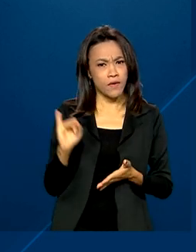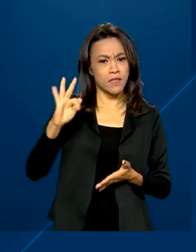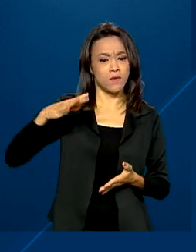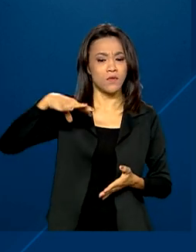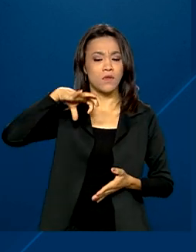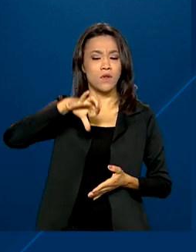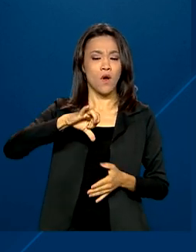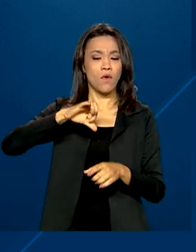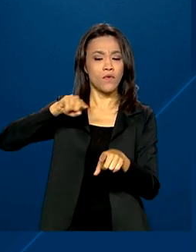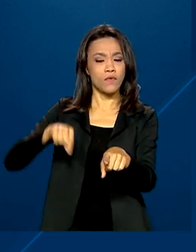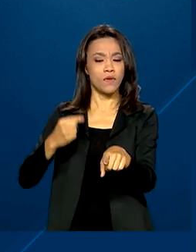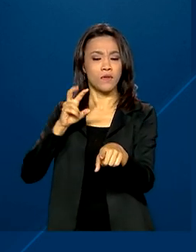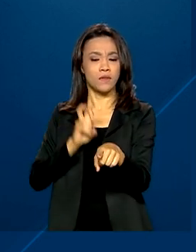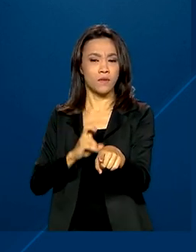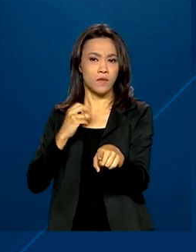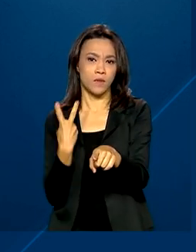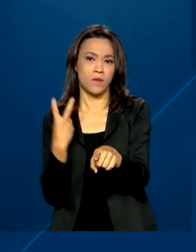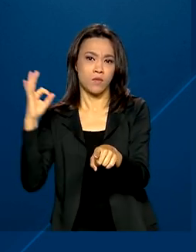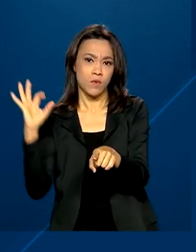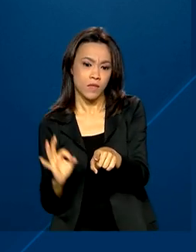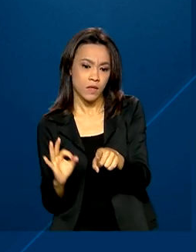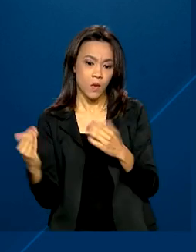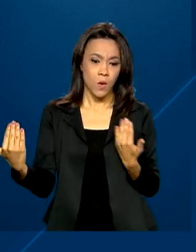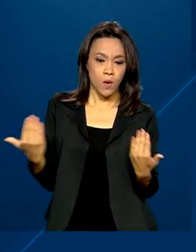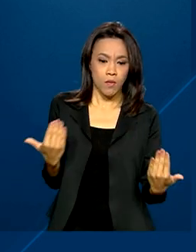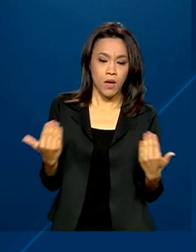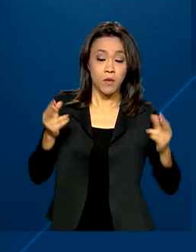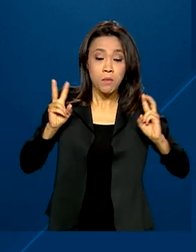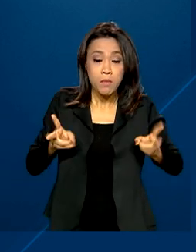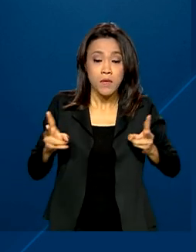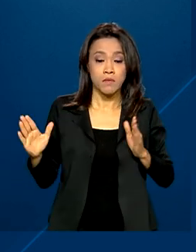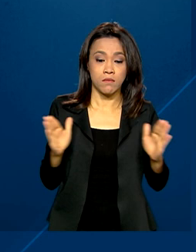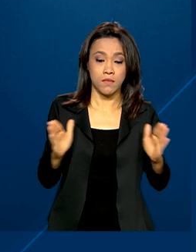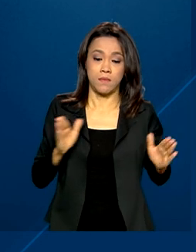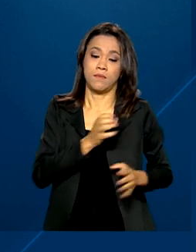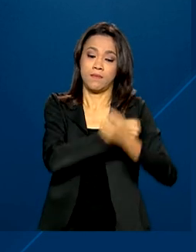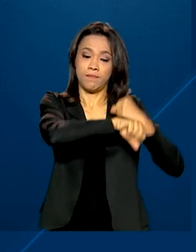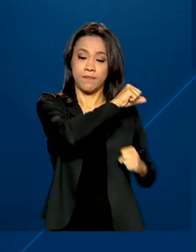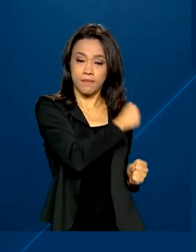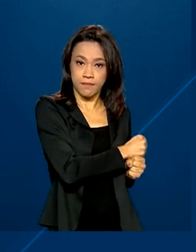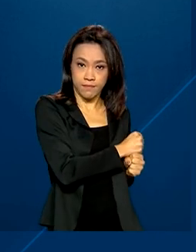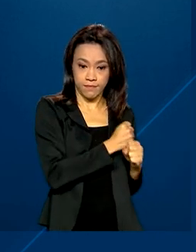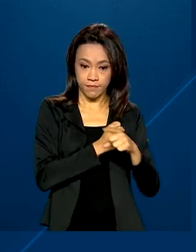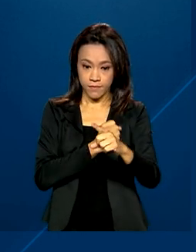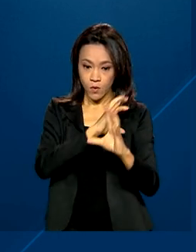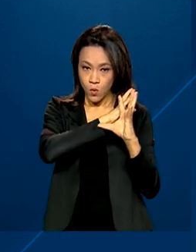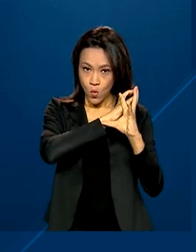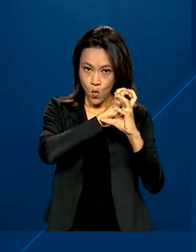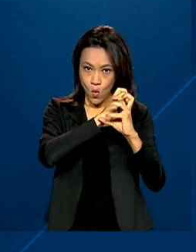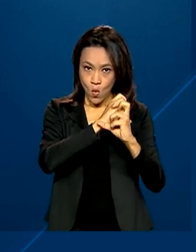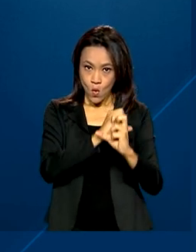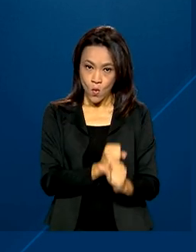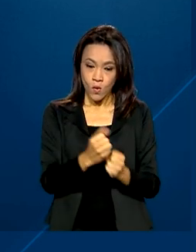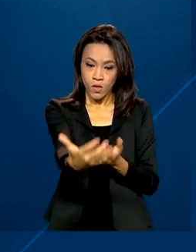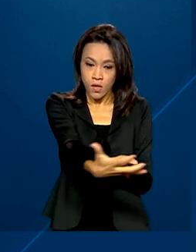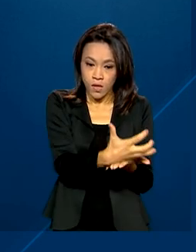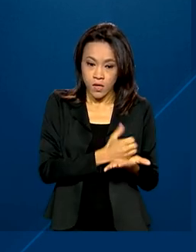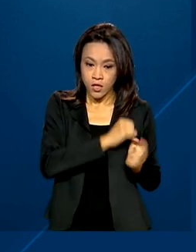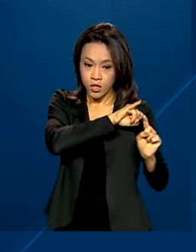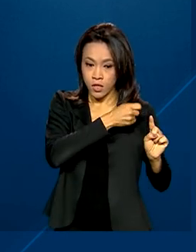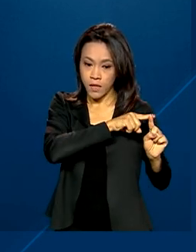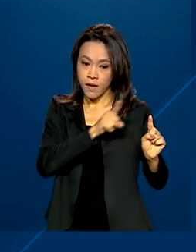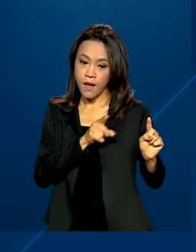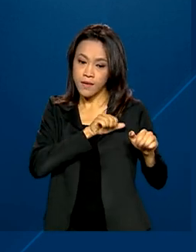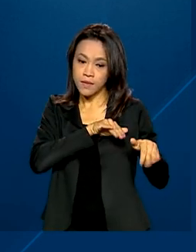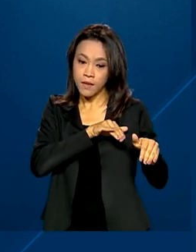,52% comparado ao mesmo período do ano passado. O valor acumulado arrecadado de janeiro a setembro